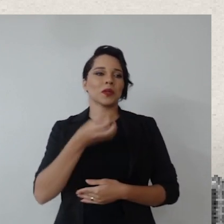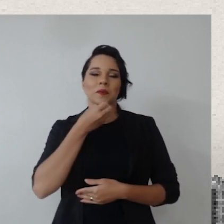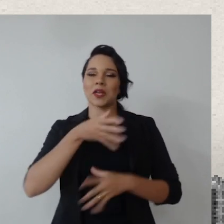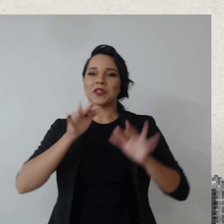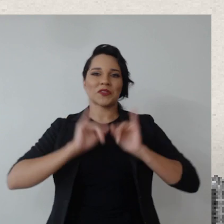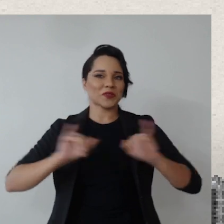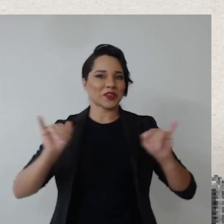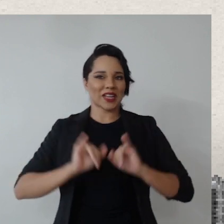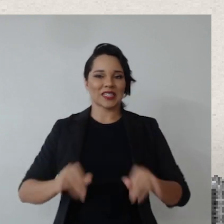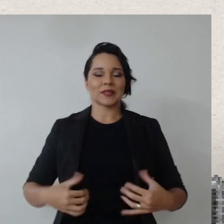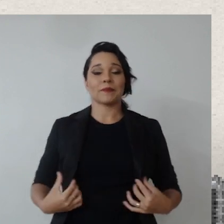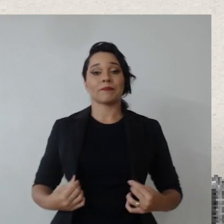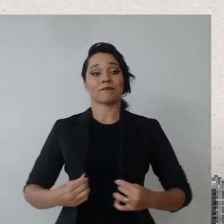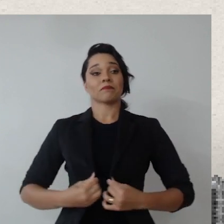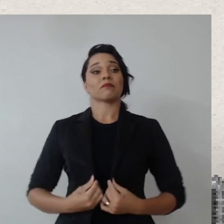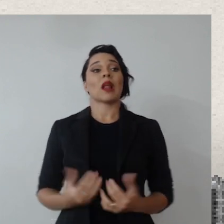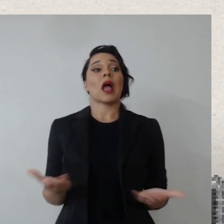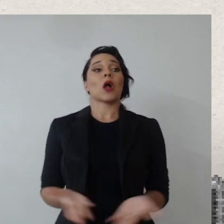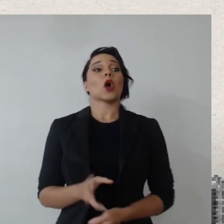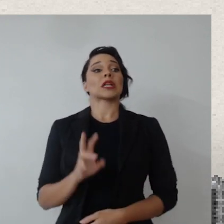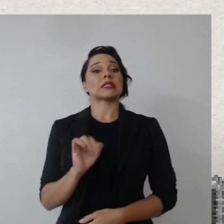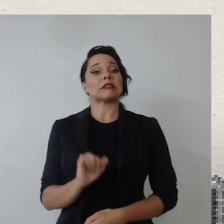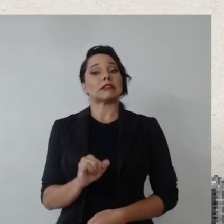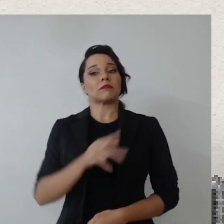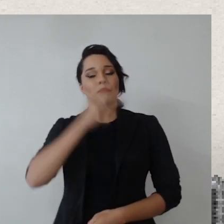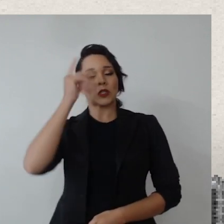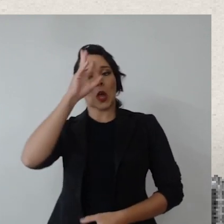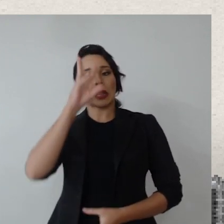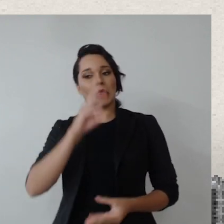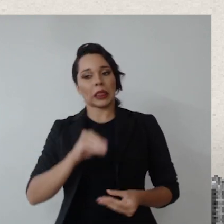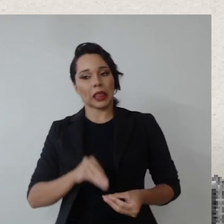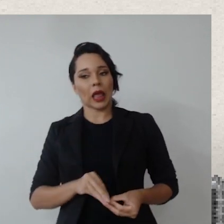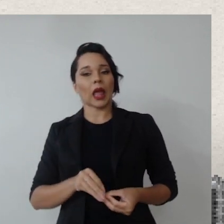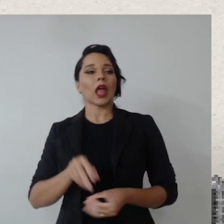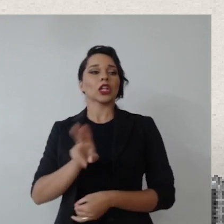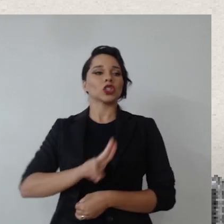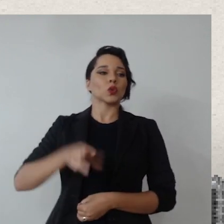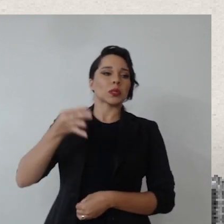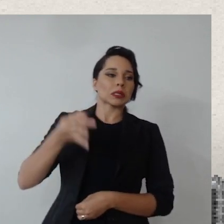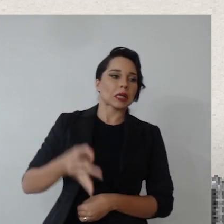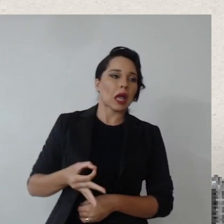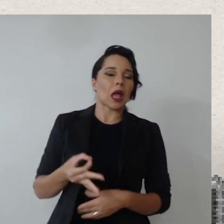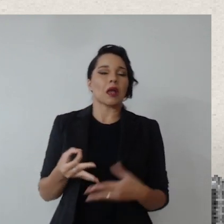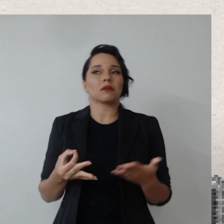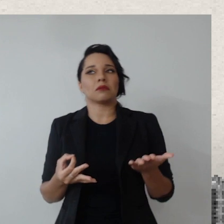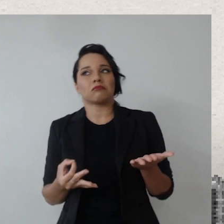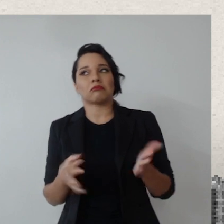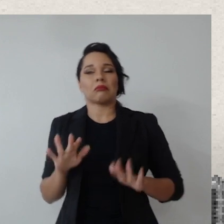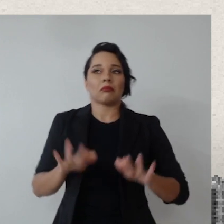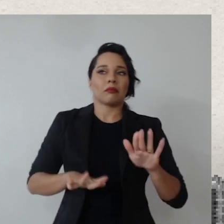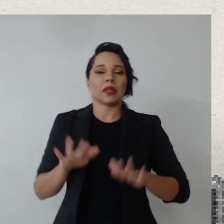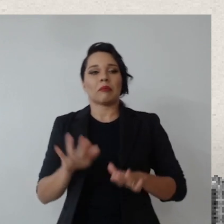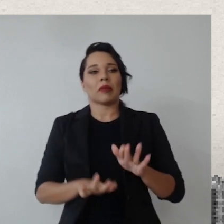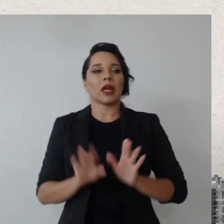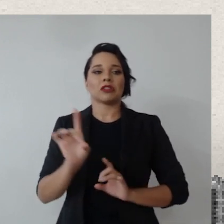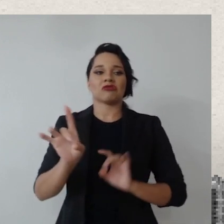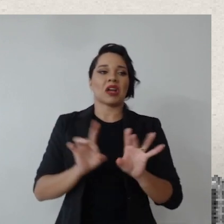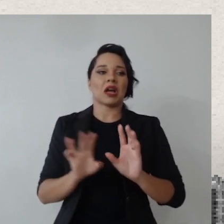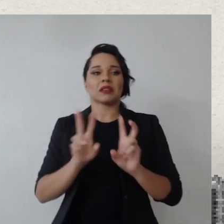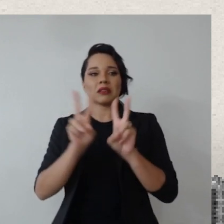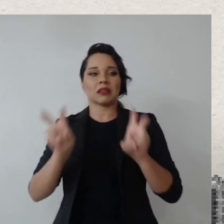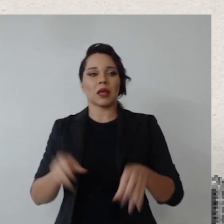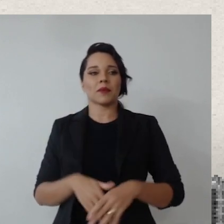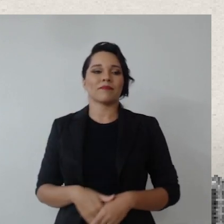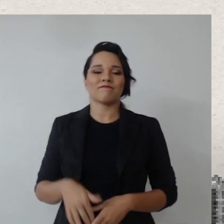divulgadas, agora se elas são absorvidas de fato, aí depende do caso,